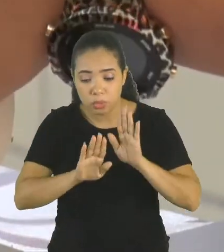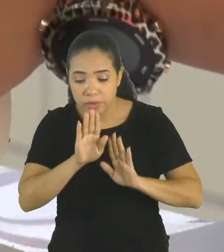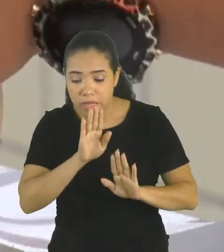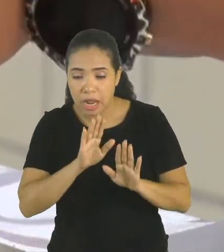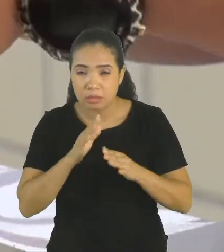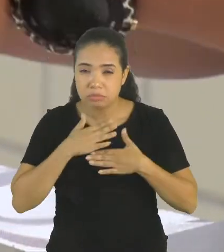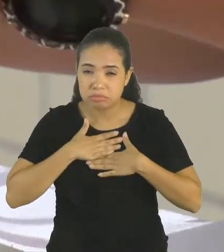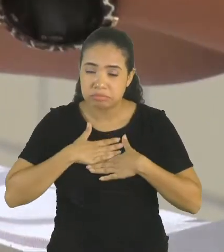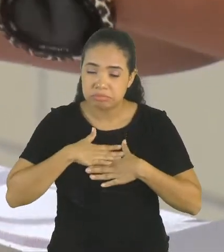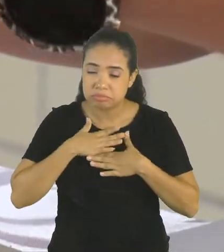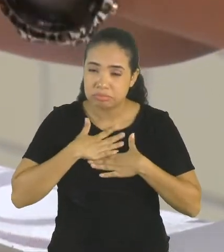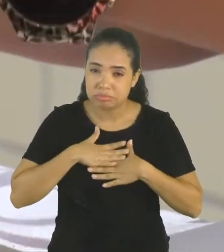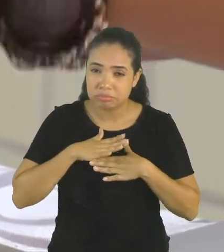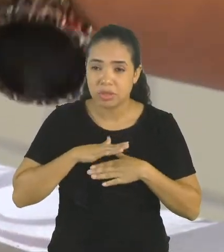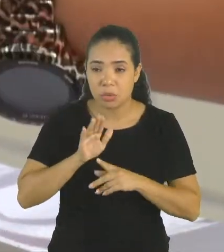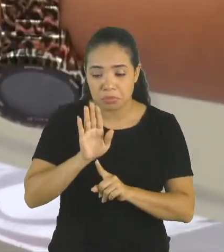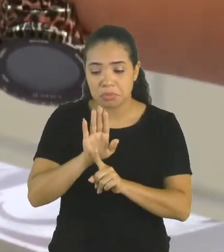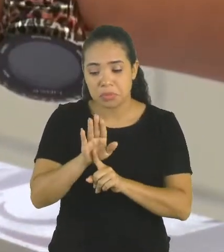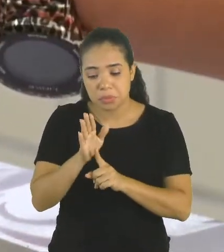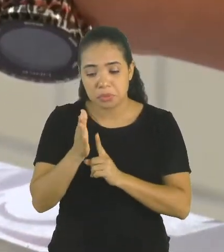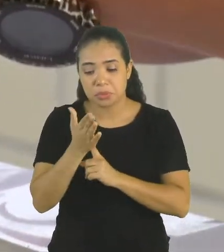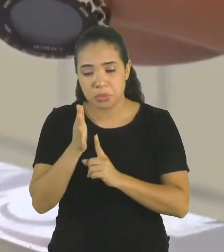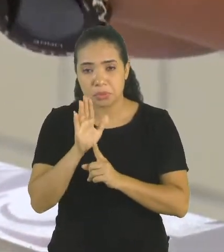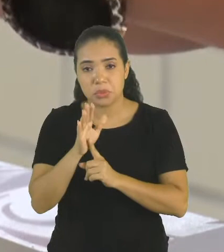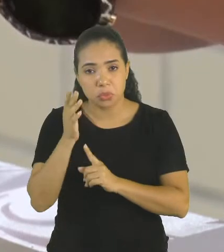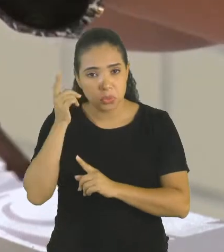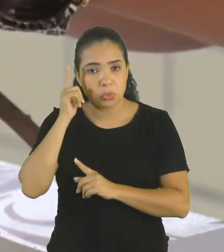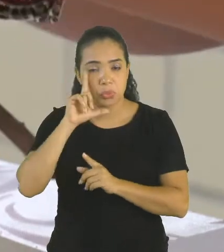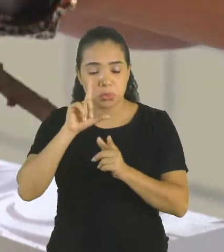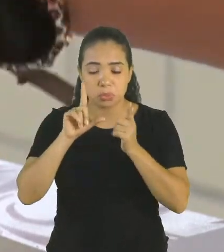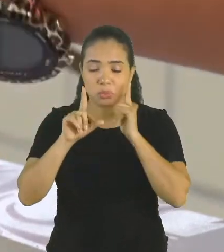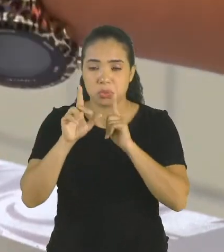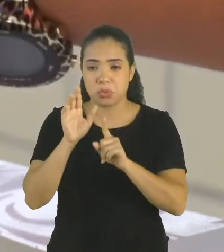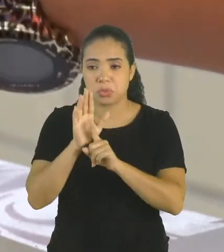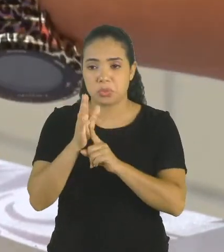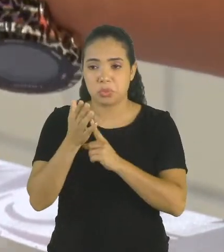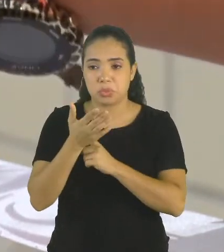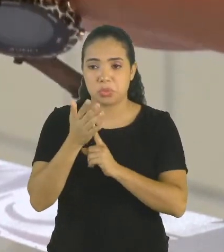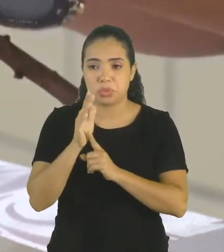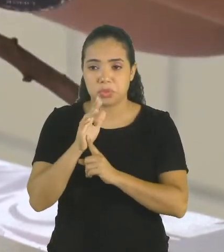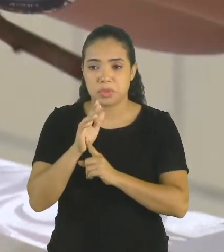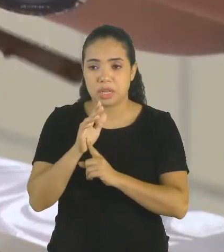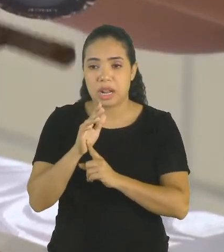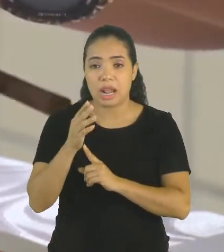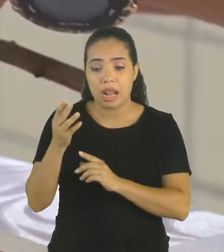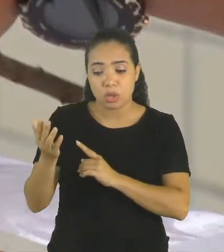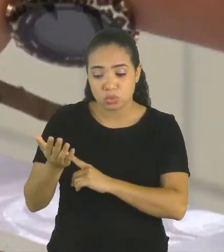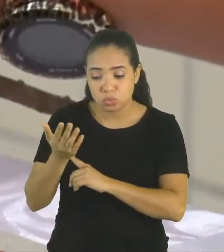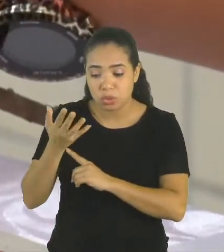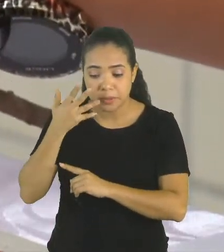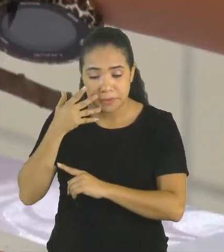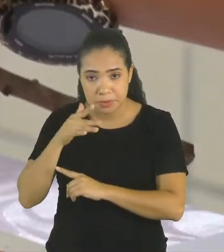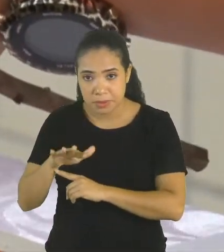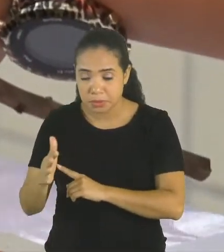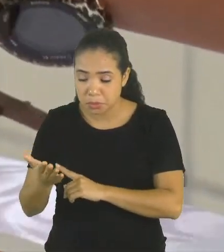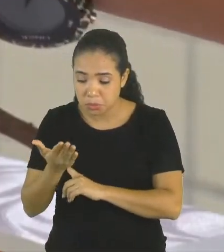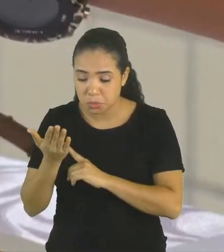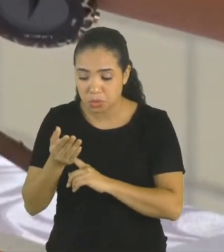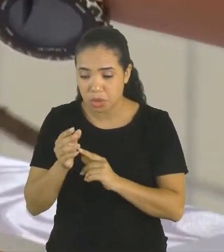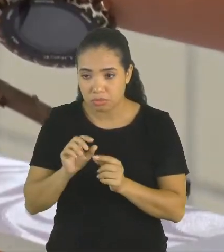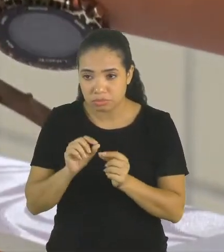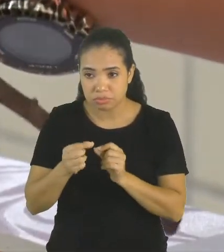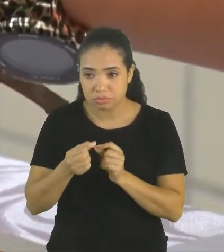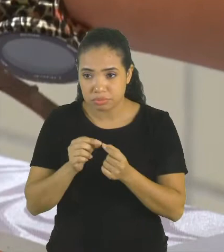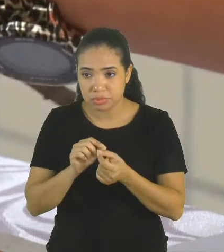devagarzinho, você vai conseguindo. Peça ajuda da sua criança para segurar essas folhas. Vai